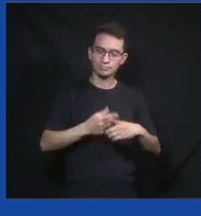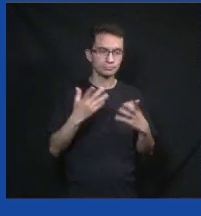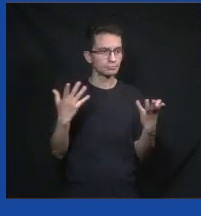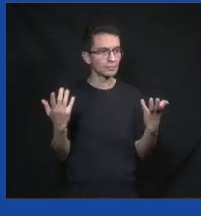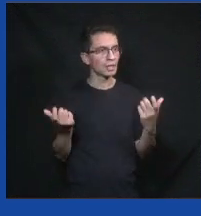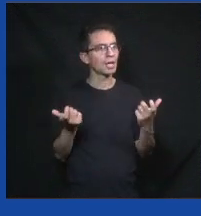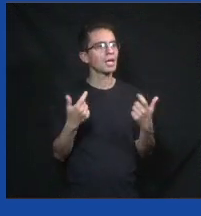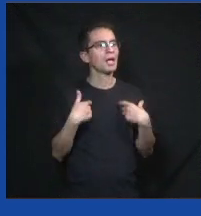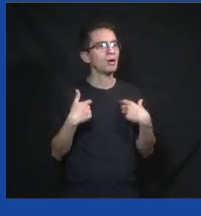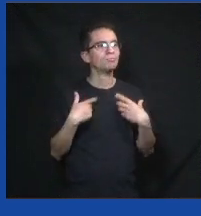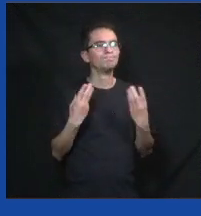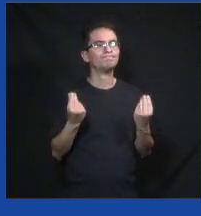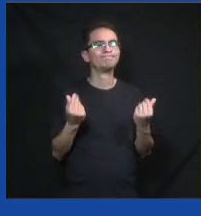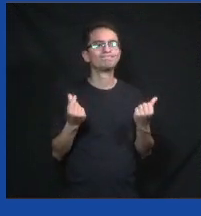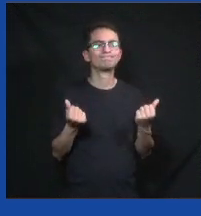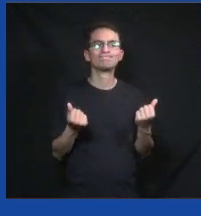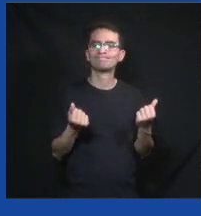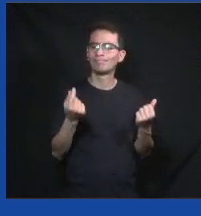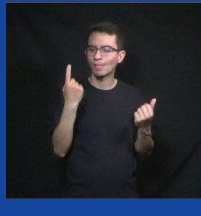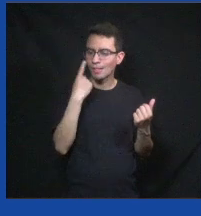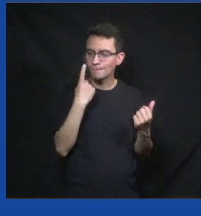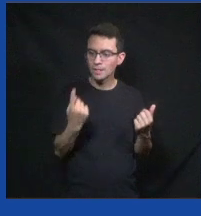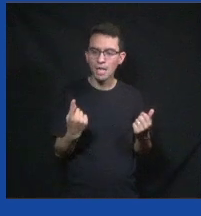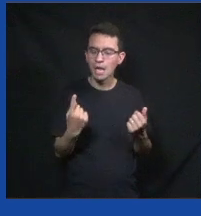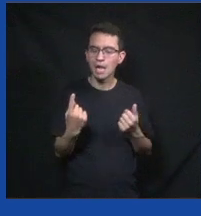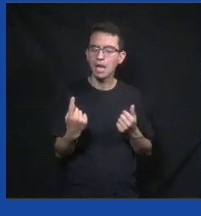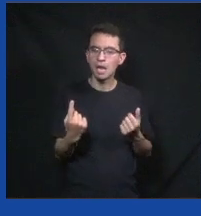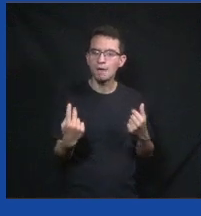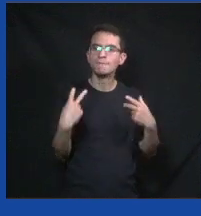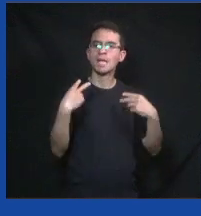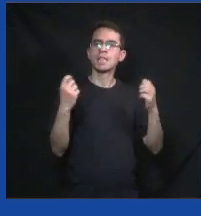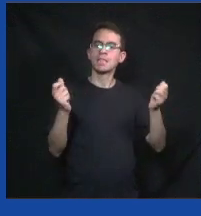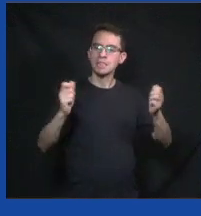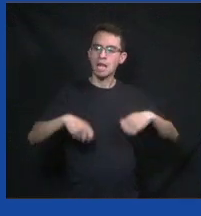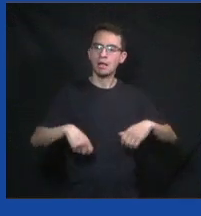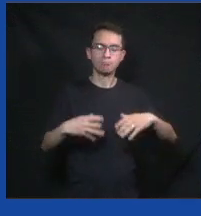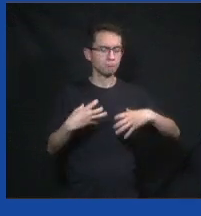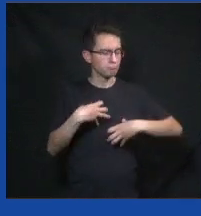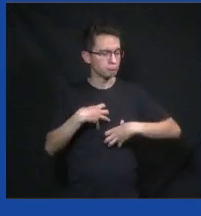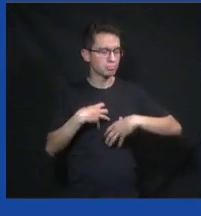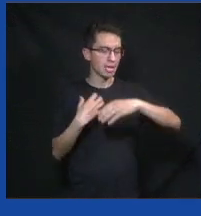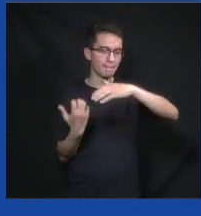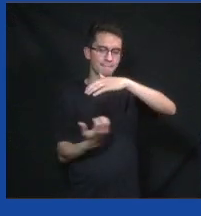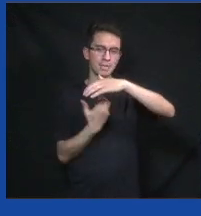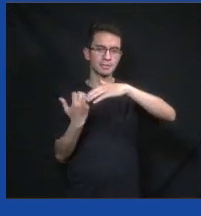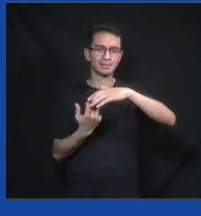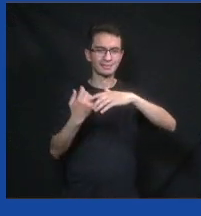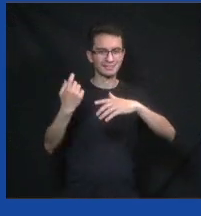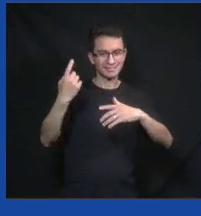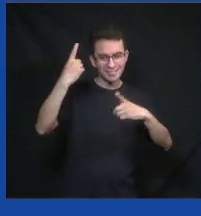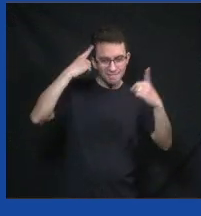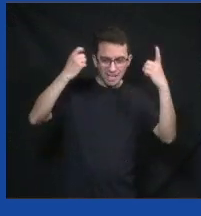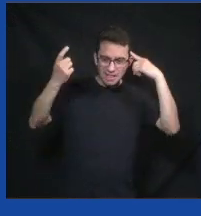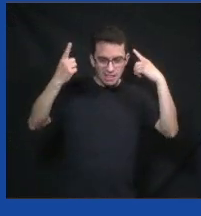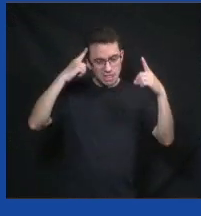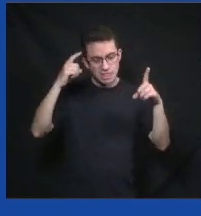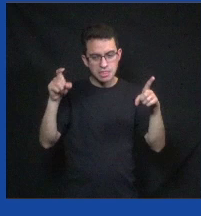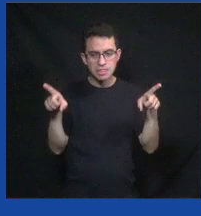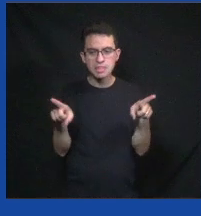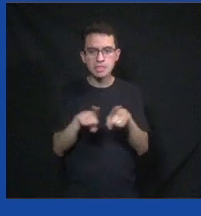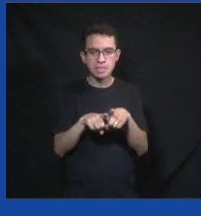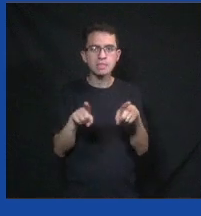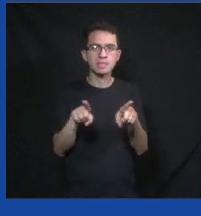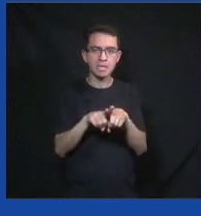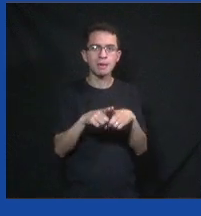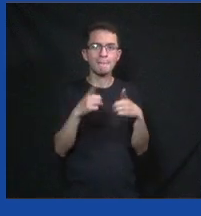consigo me ver como uma pessoa muito atuante, eu sou empreendedor na vida toda, eu fui empreendedor desde, sei lá,